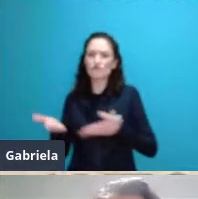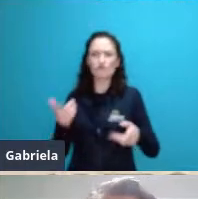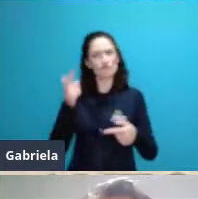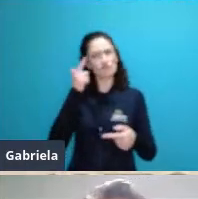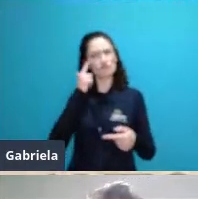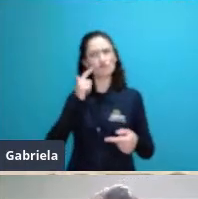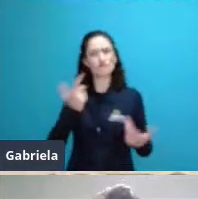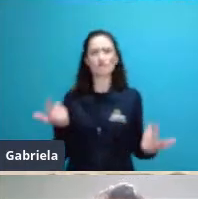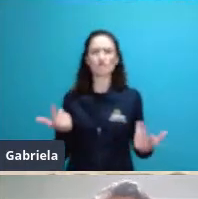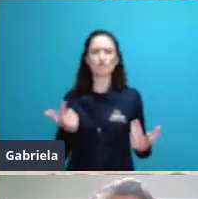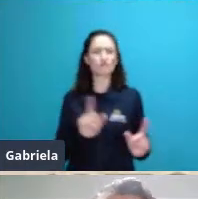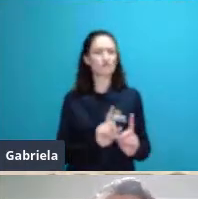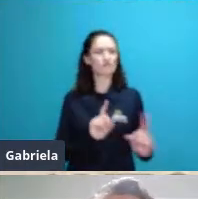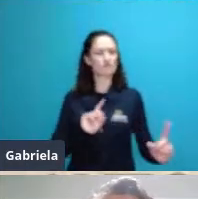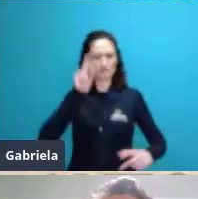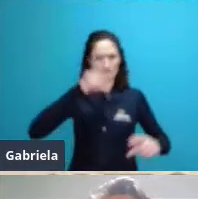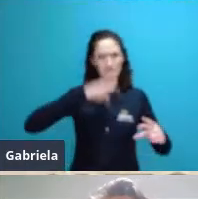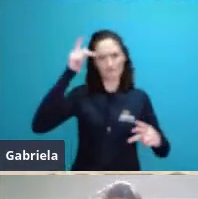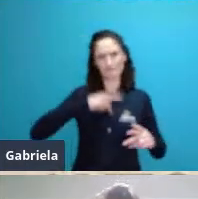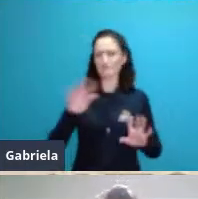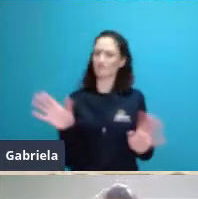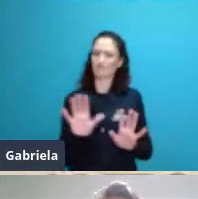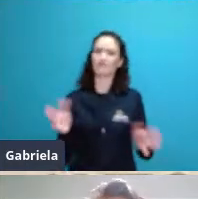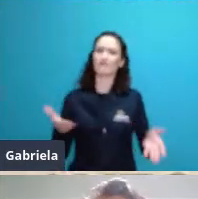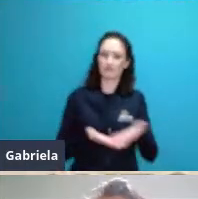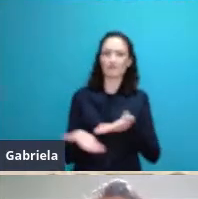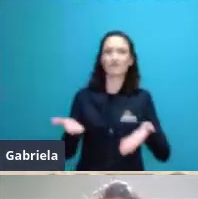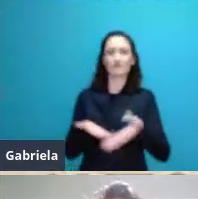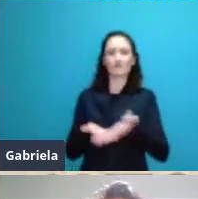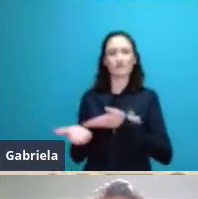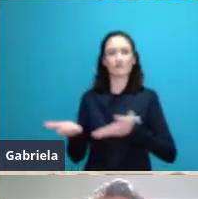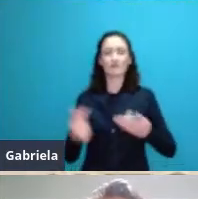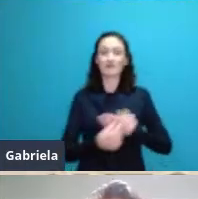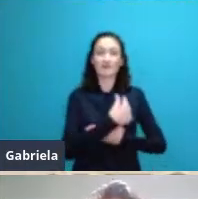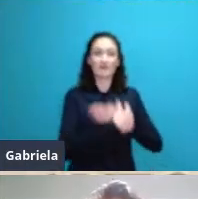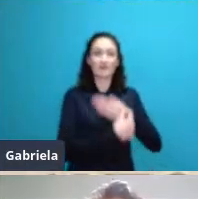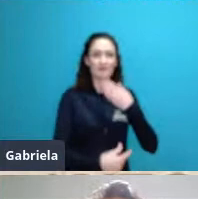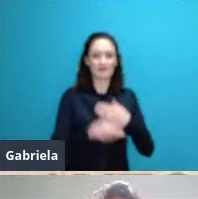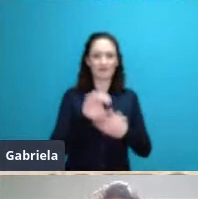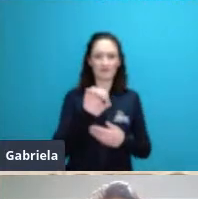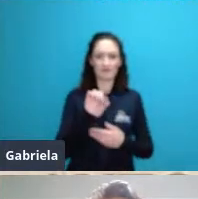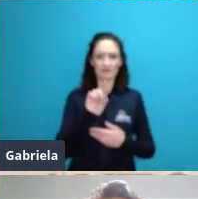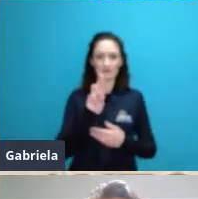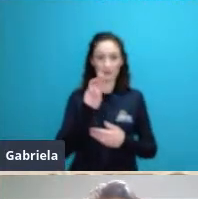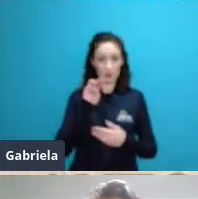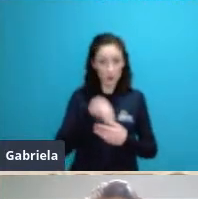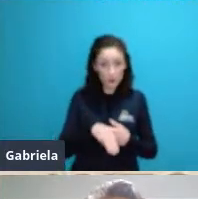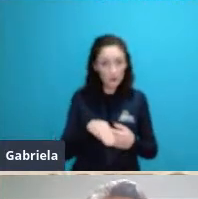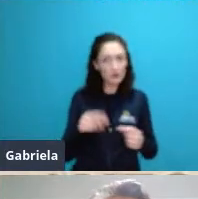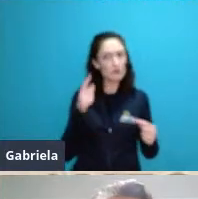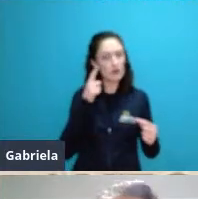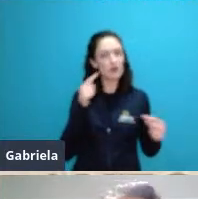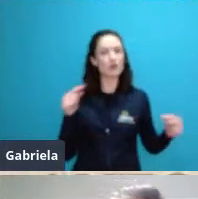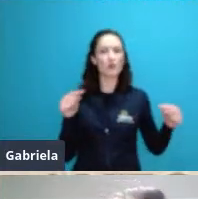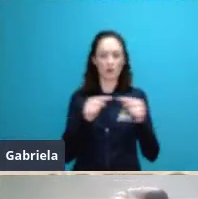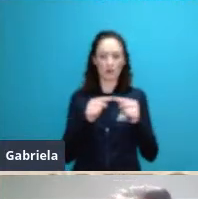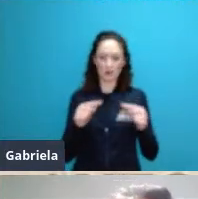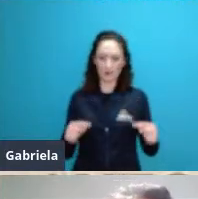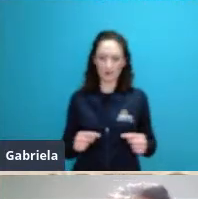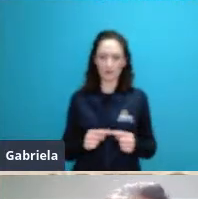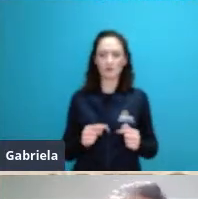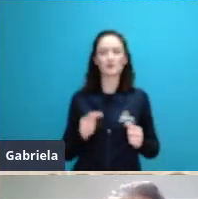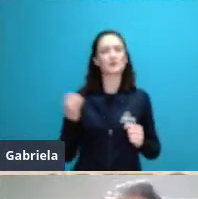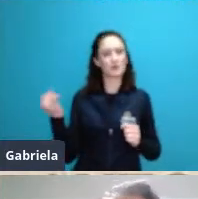si e aí o Odum se baseou muito nessas contribuições do Tansley eu não